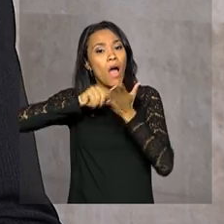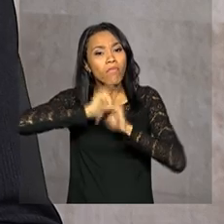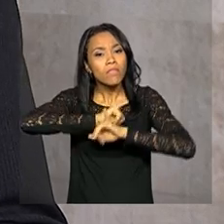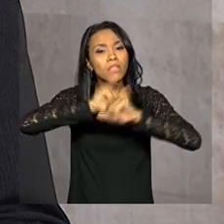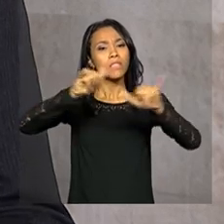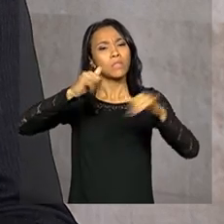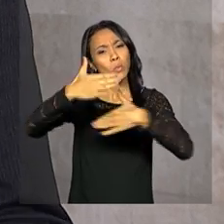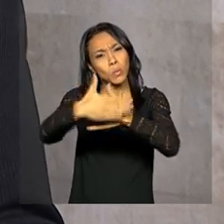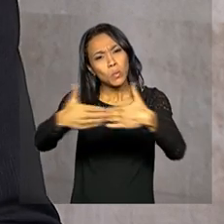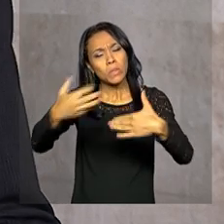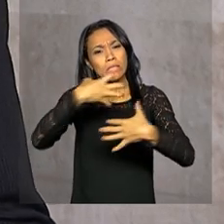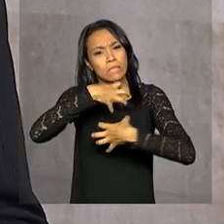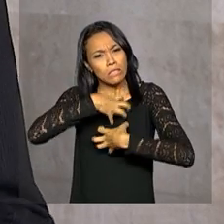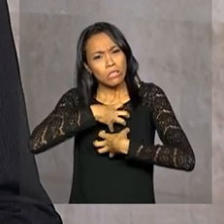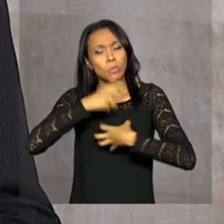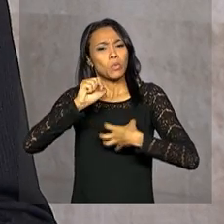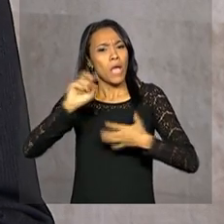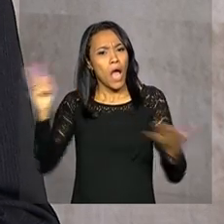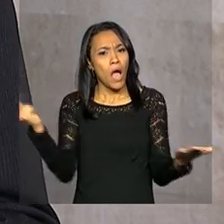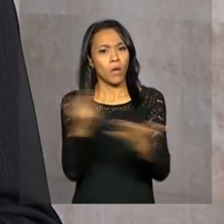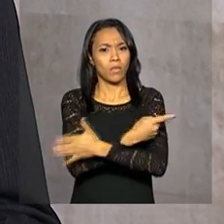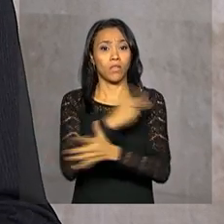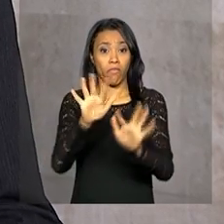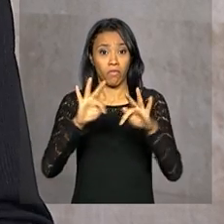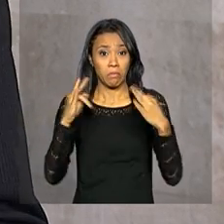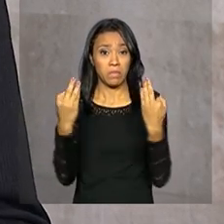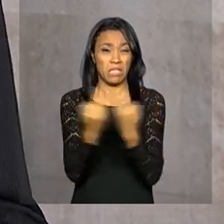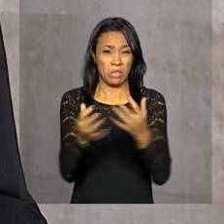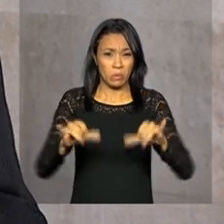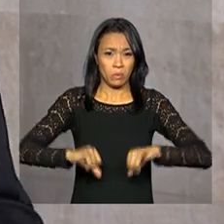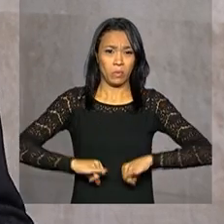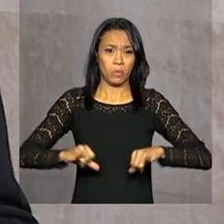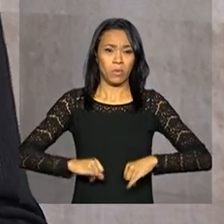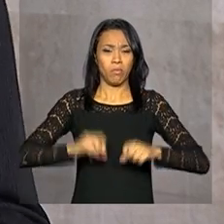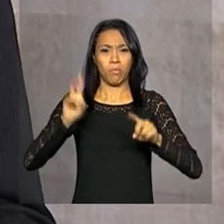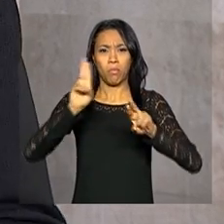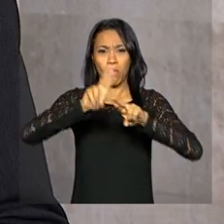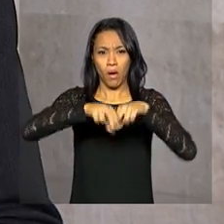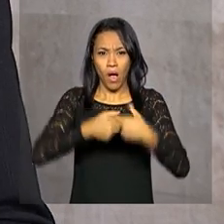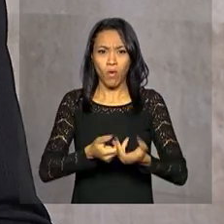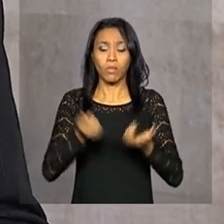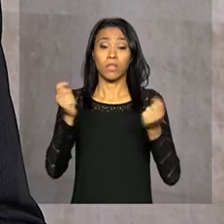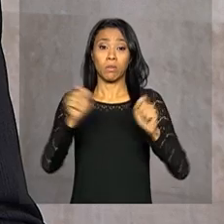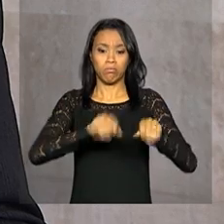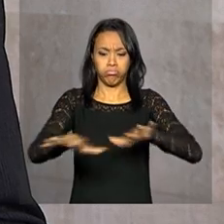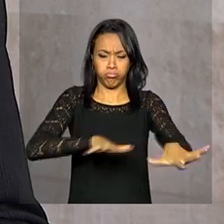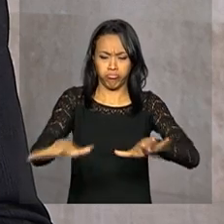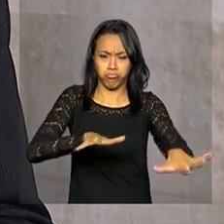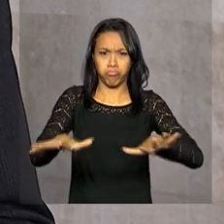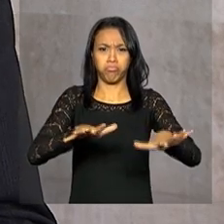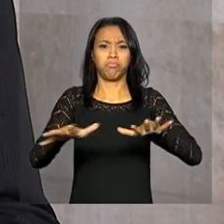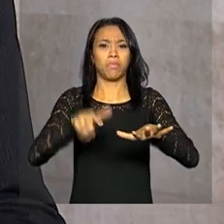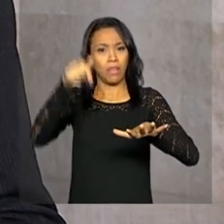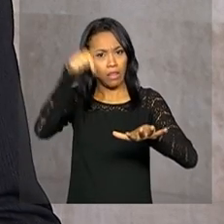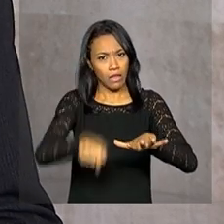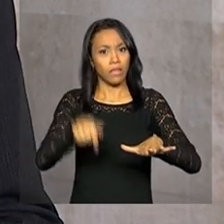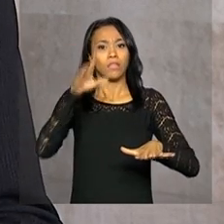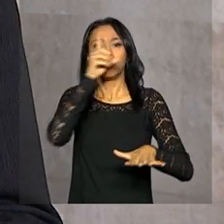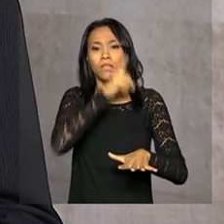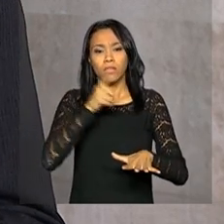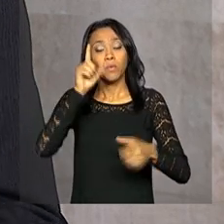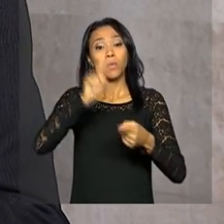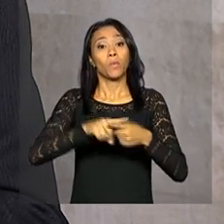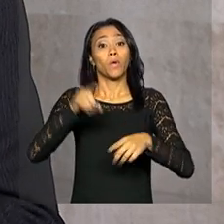condolências e a solidariedade aos familiares das vítimas dos terremotos que atingiram neste final de semana o